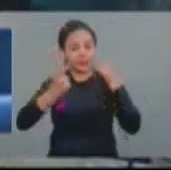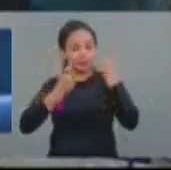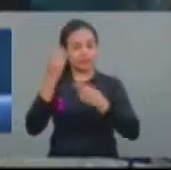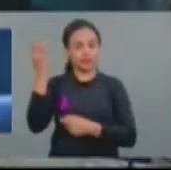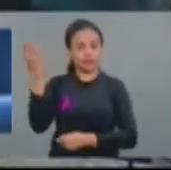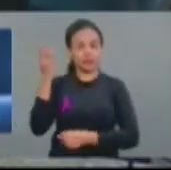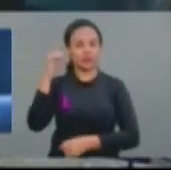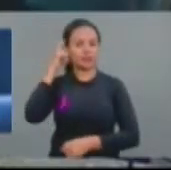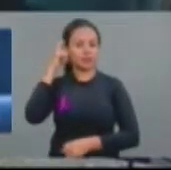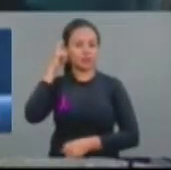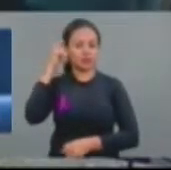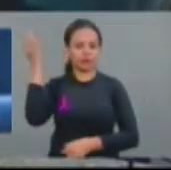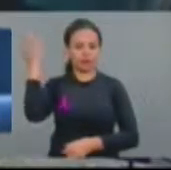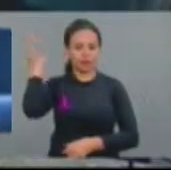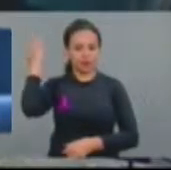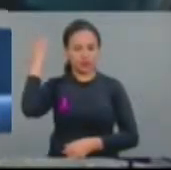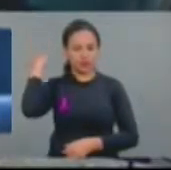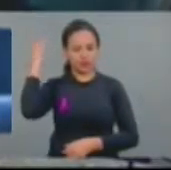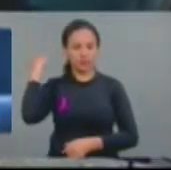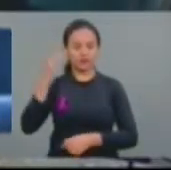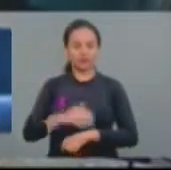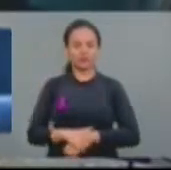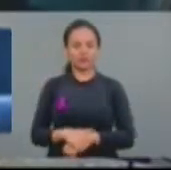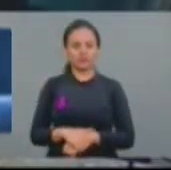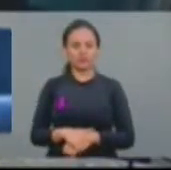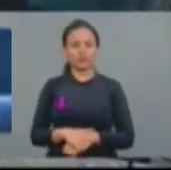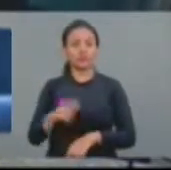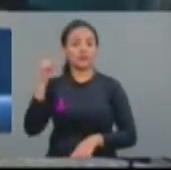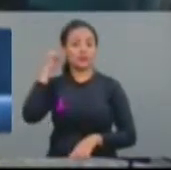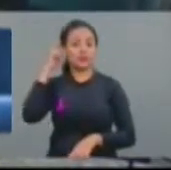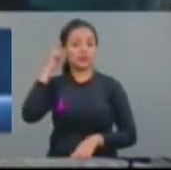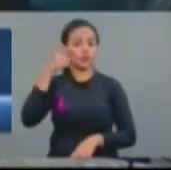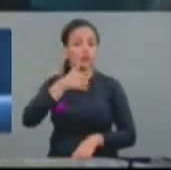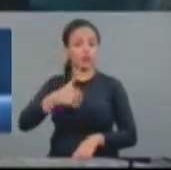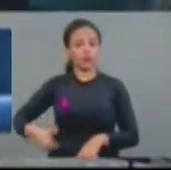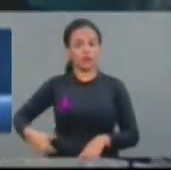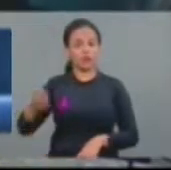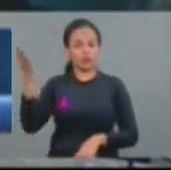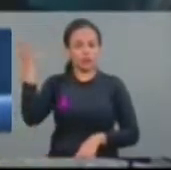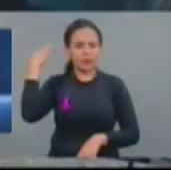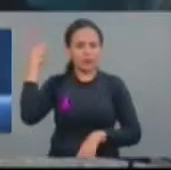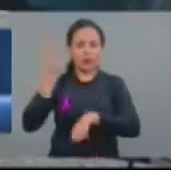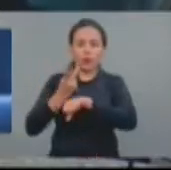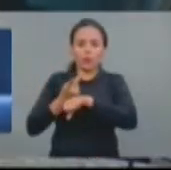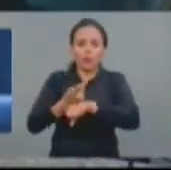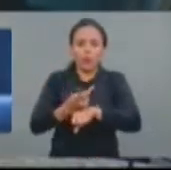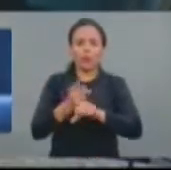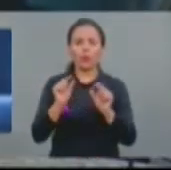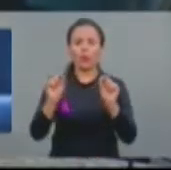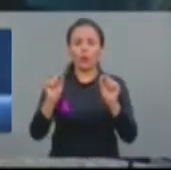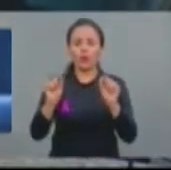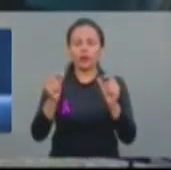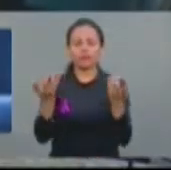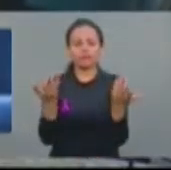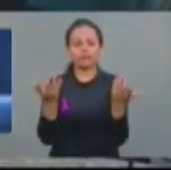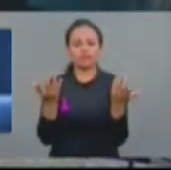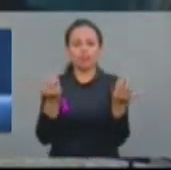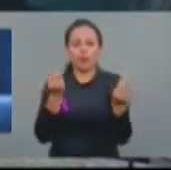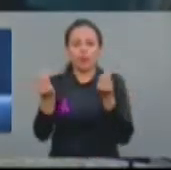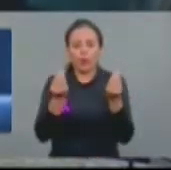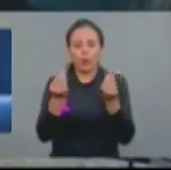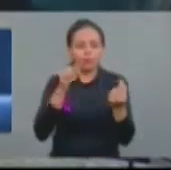Cid Gomes, aonde ele procurou desenvolver uma série de atrativos que eram importantes para